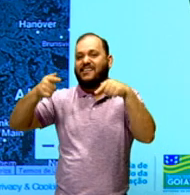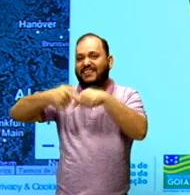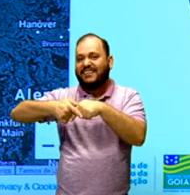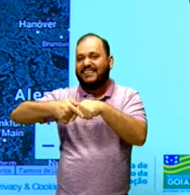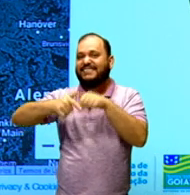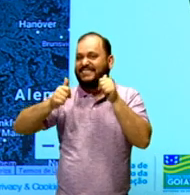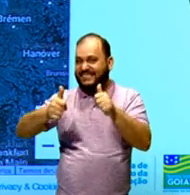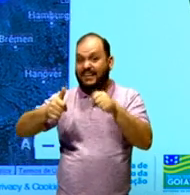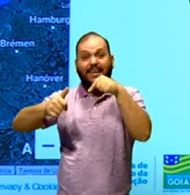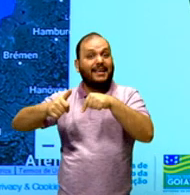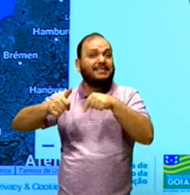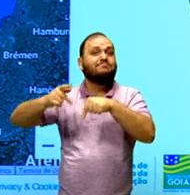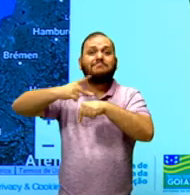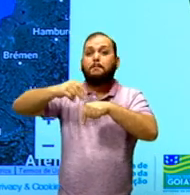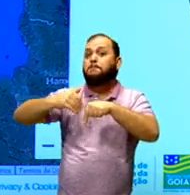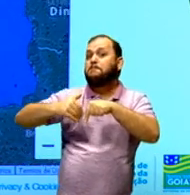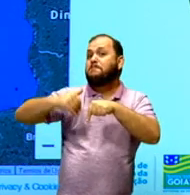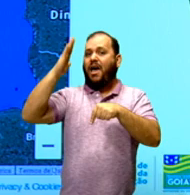país mais famoso do Reino Unido.